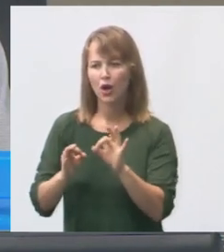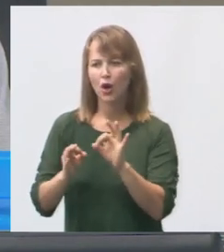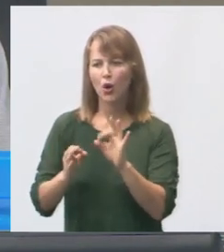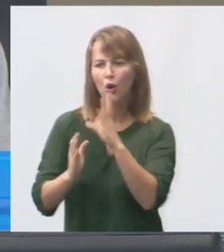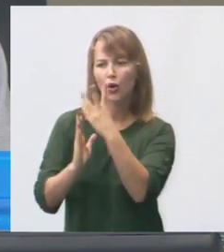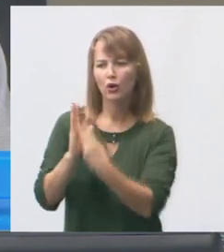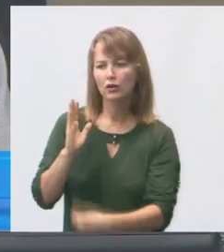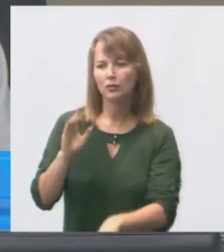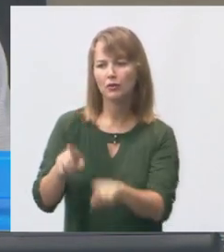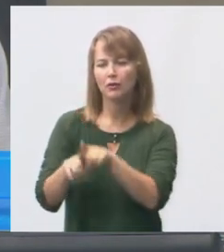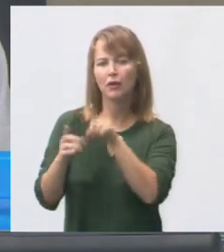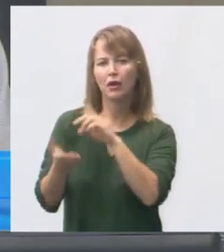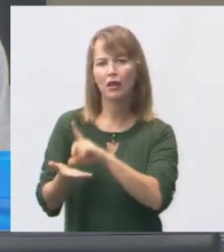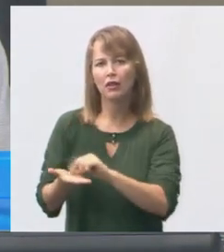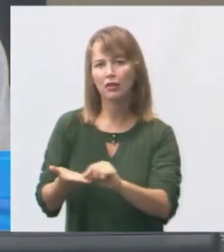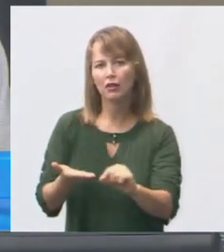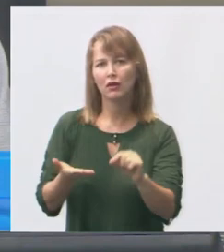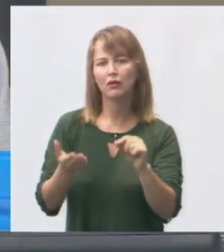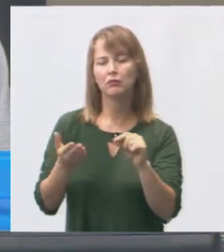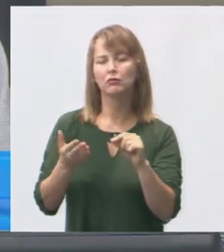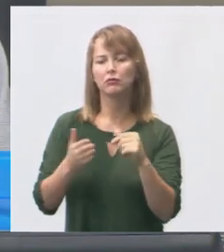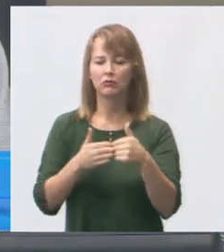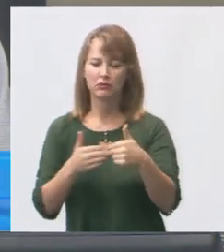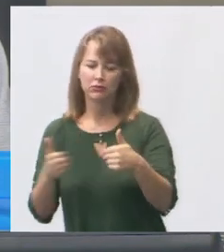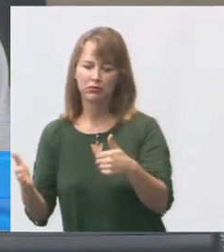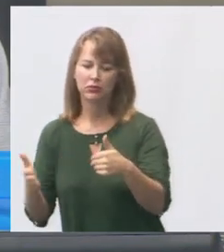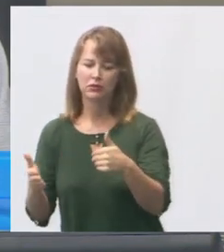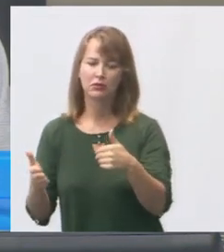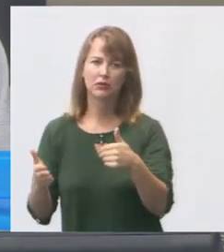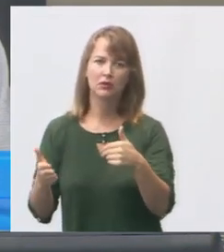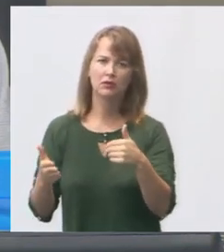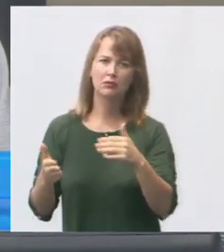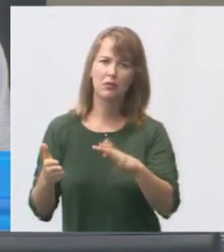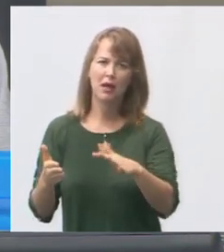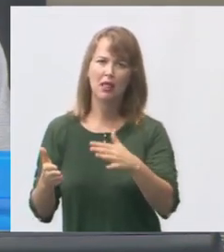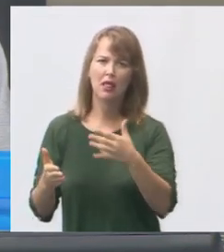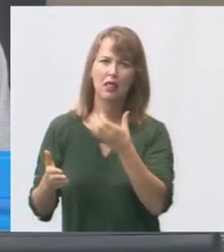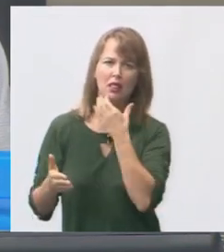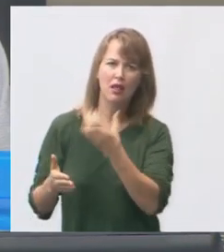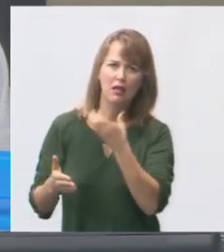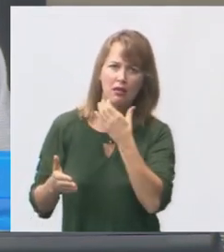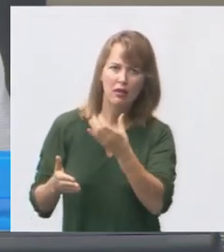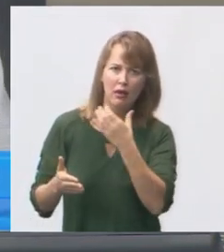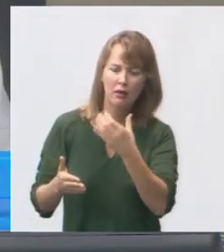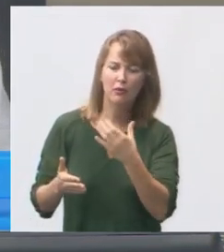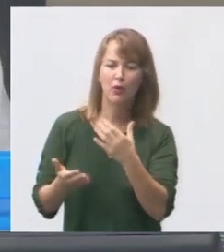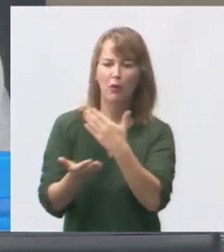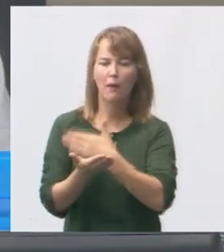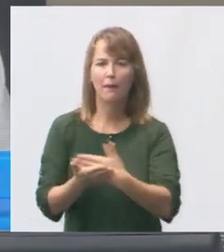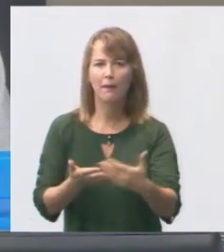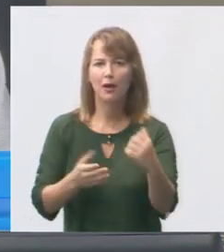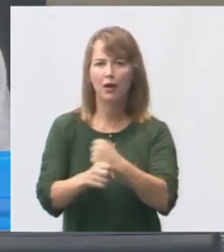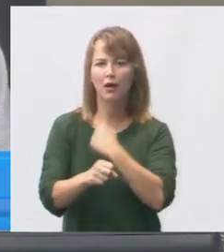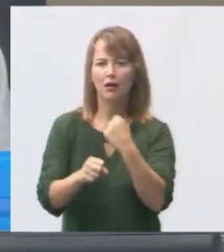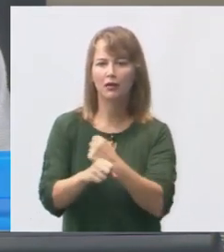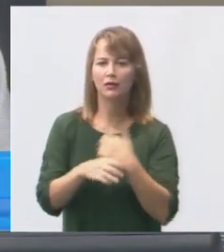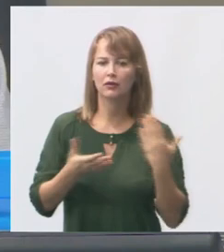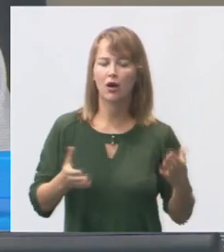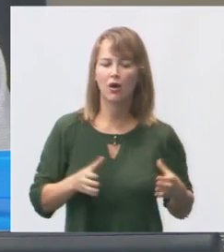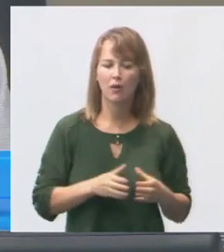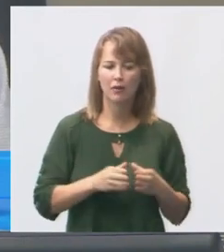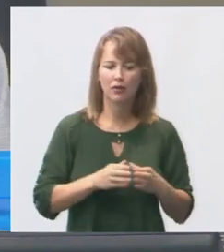e licitação. E a previsão de início da execução das obras é dezembro desse ano. Então, a comissão já vai